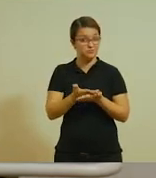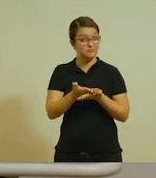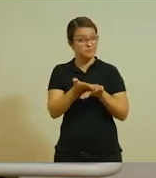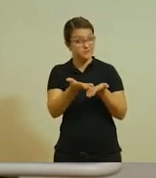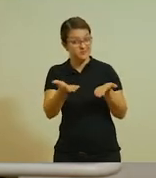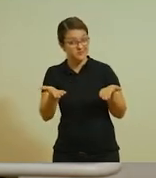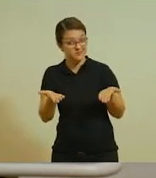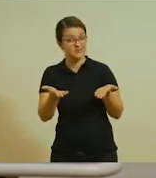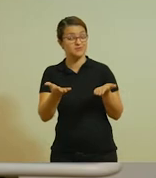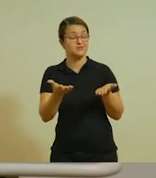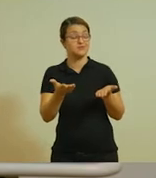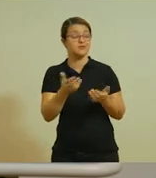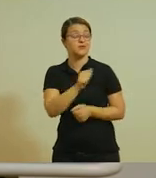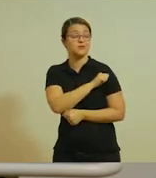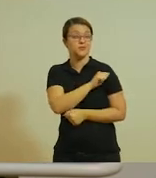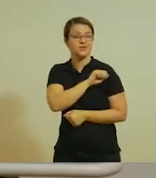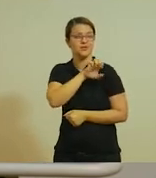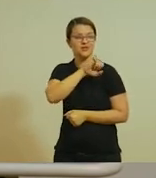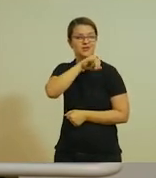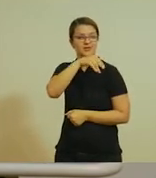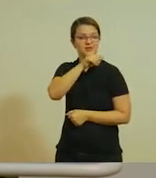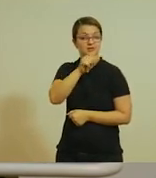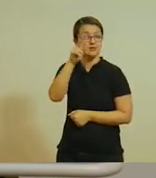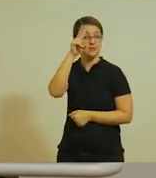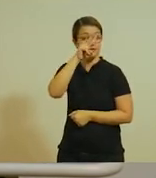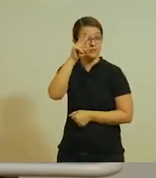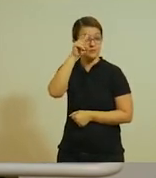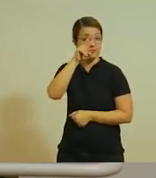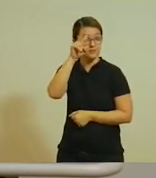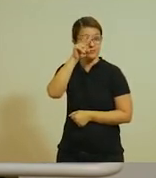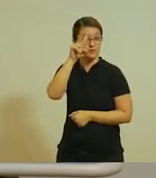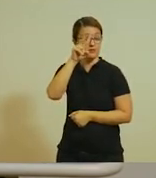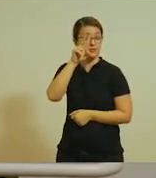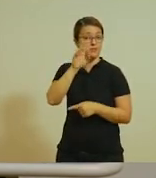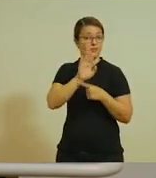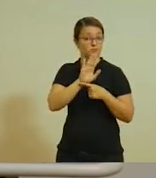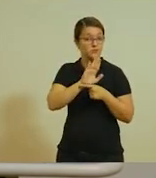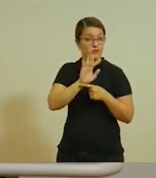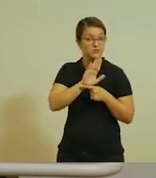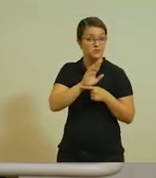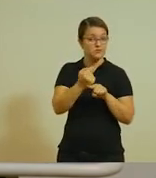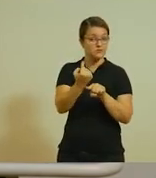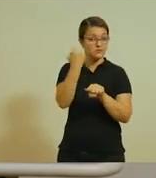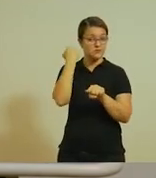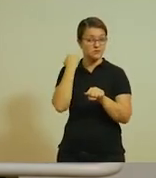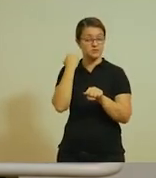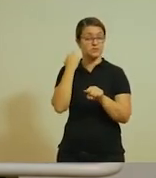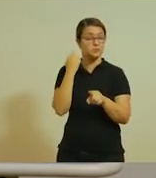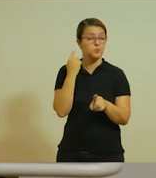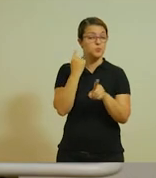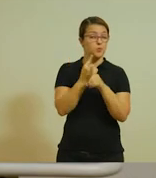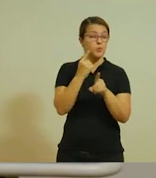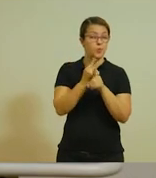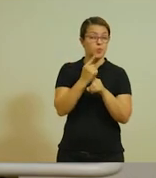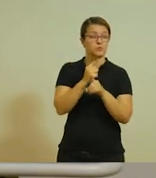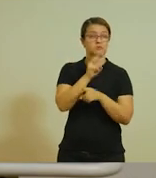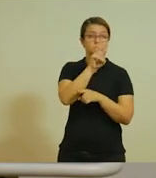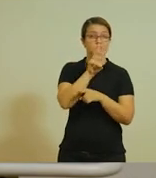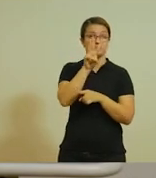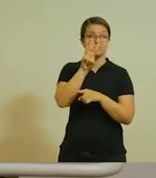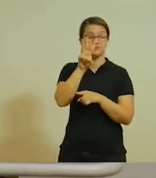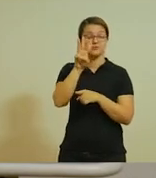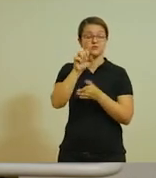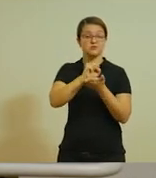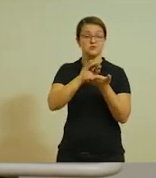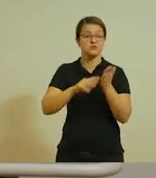para vocês, alunos da EJA. Lembrando que o acesso a este vídeo e aos anteriores vocês encontram no link